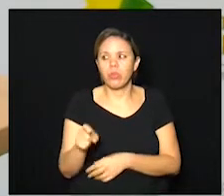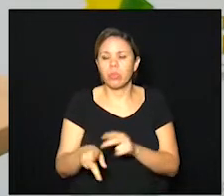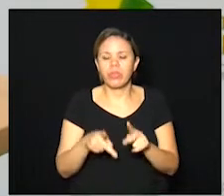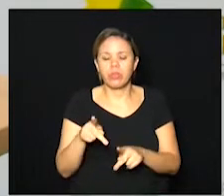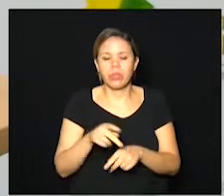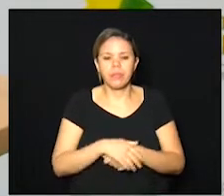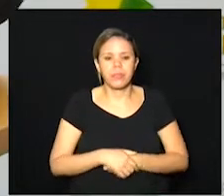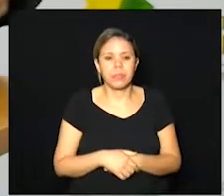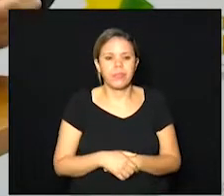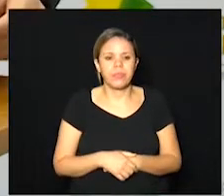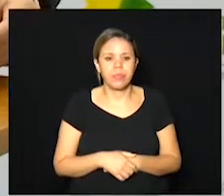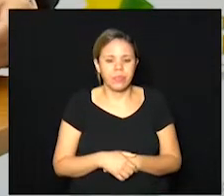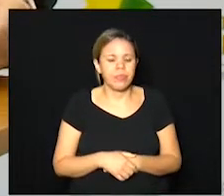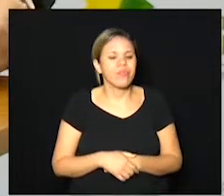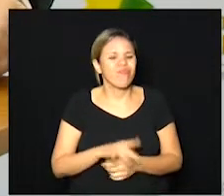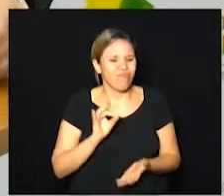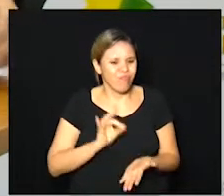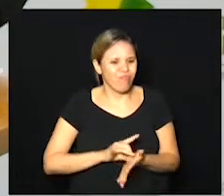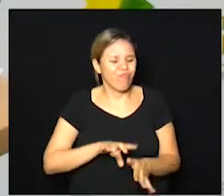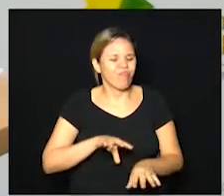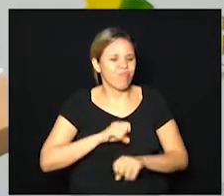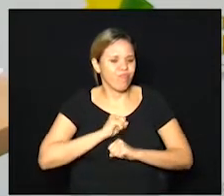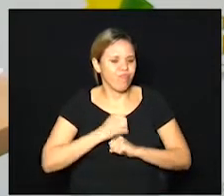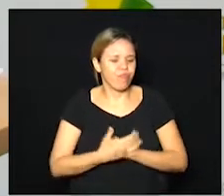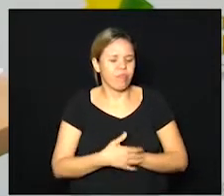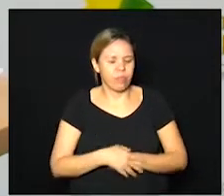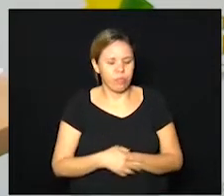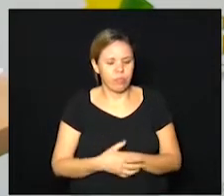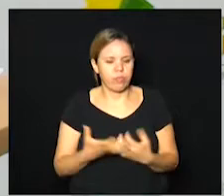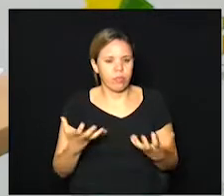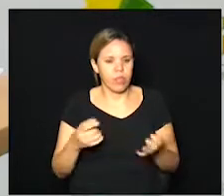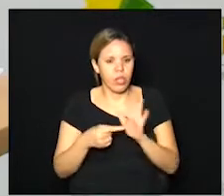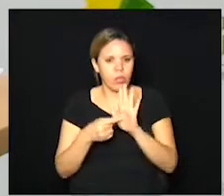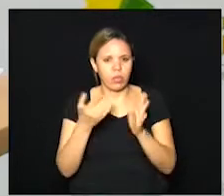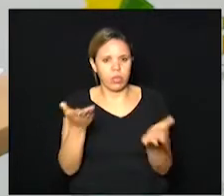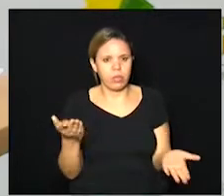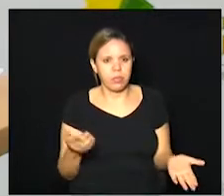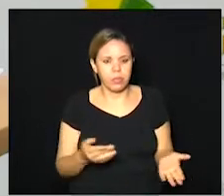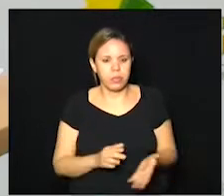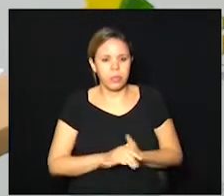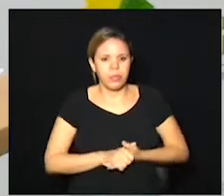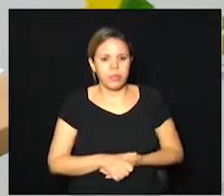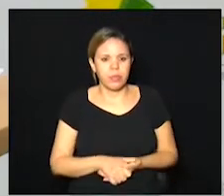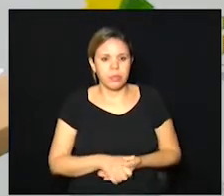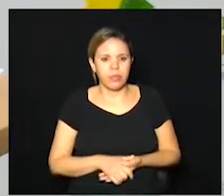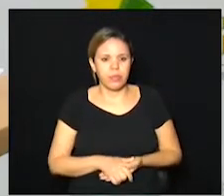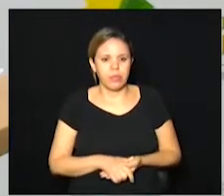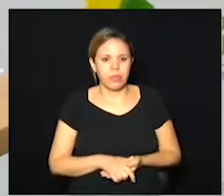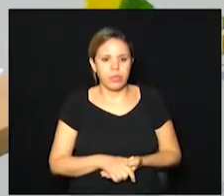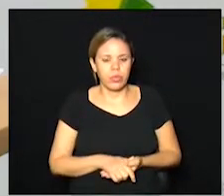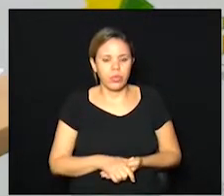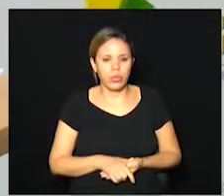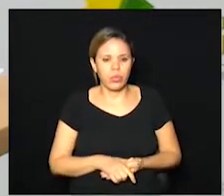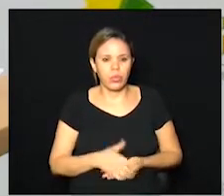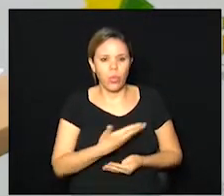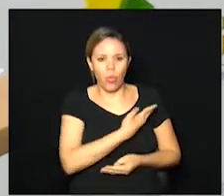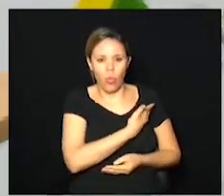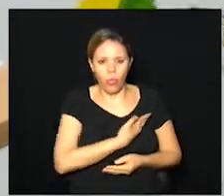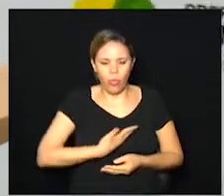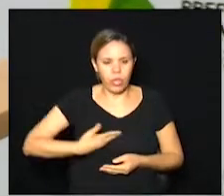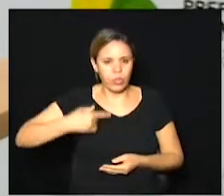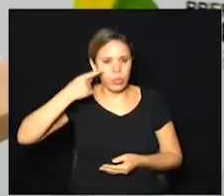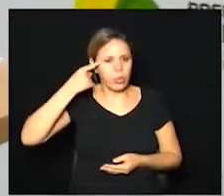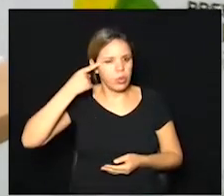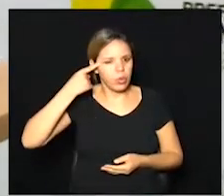com casos confirmados. Eu quero mostrar aqui, o governador João Dória, na